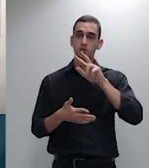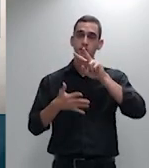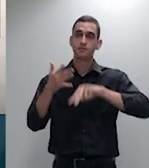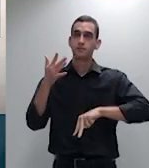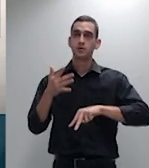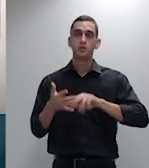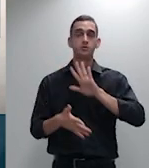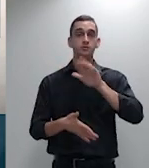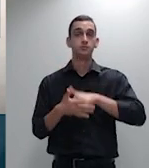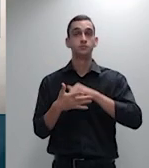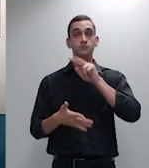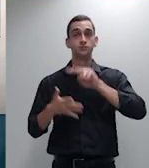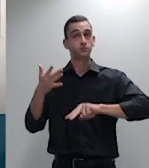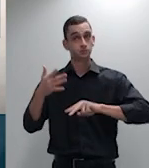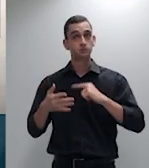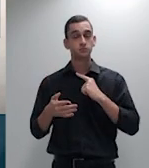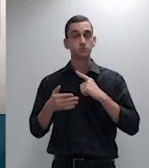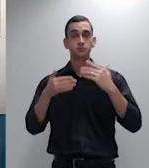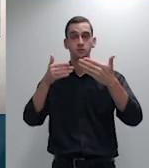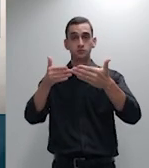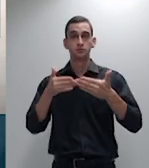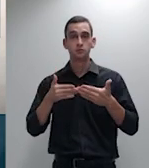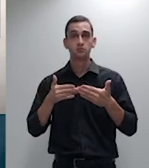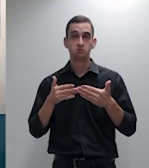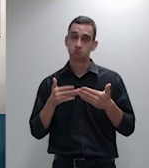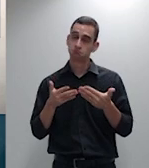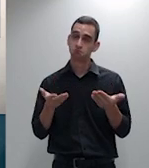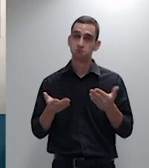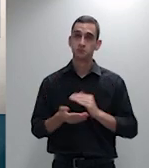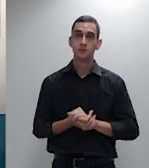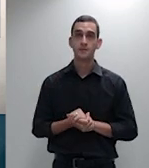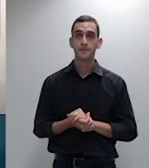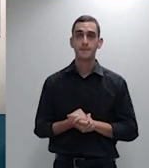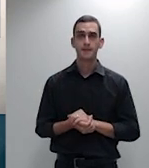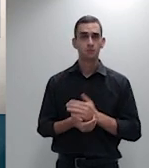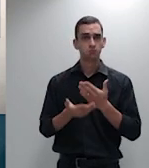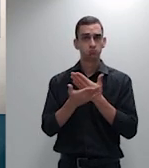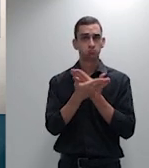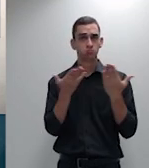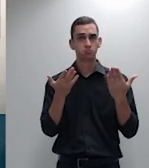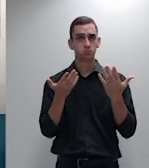então algum colega deseja se manifestar ainda hoje